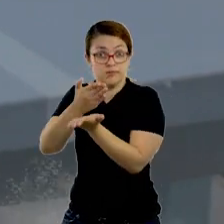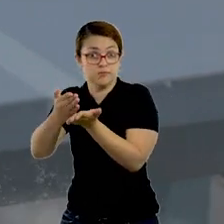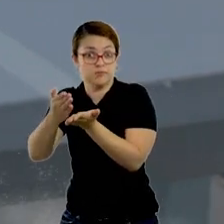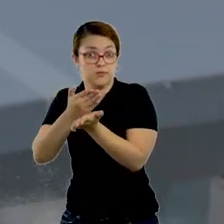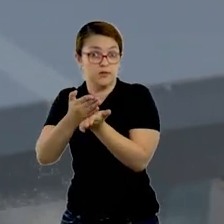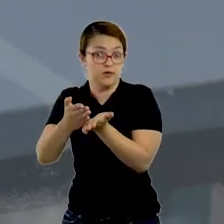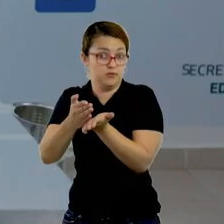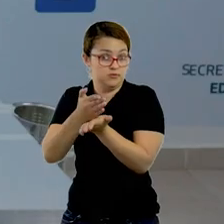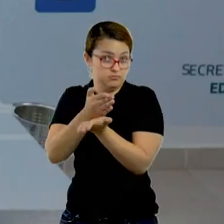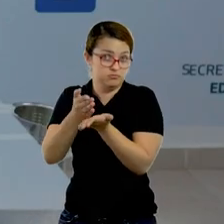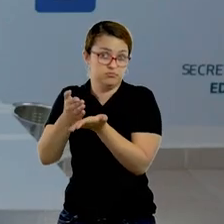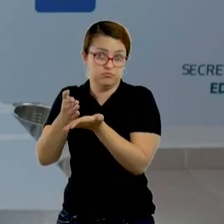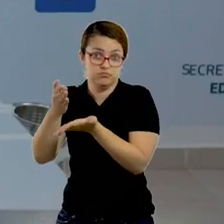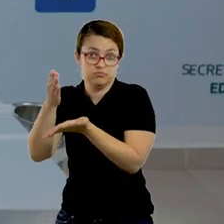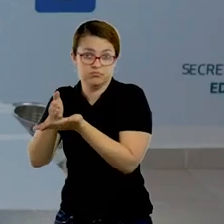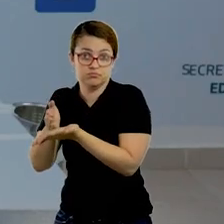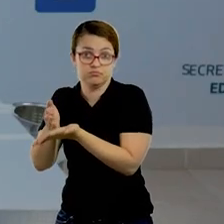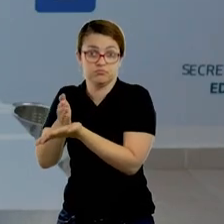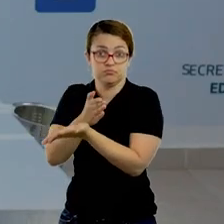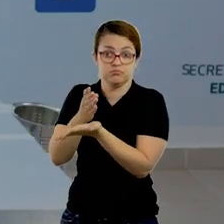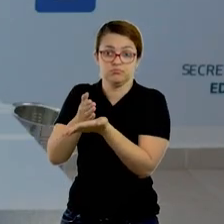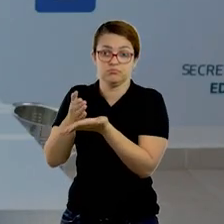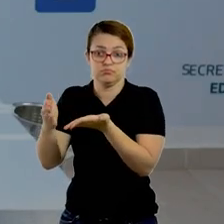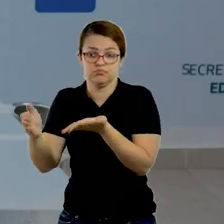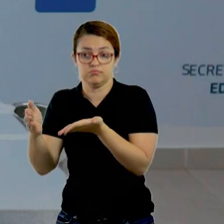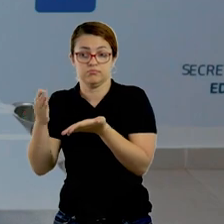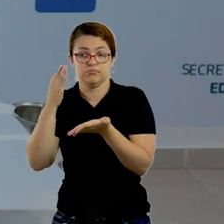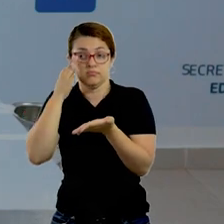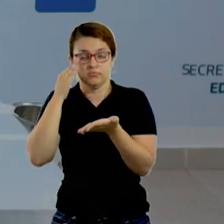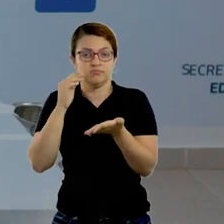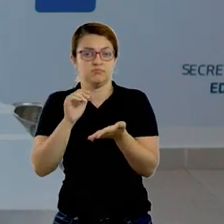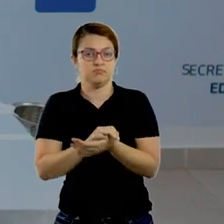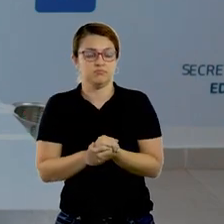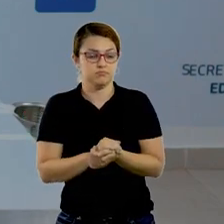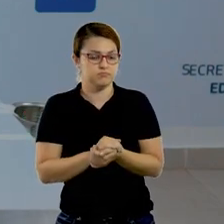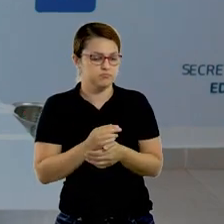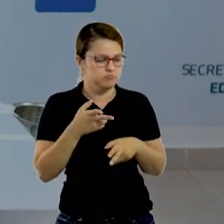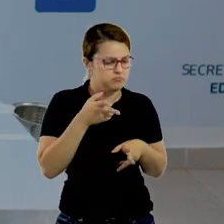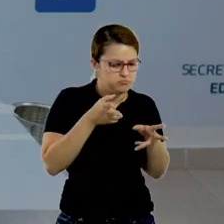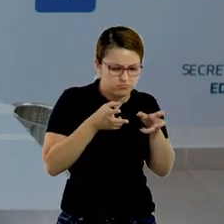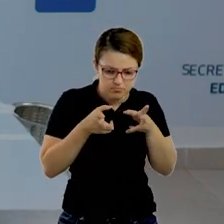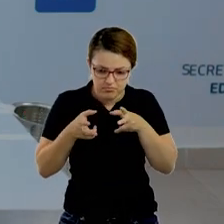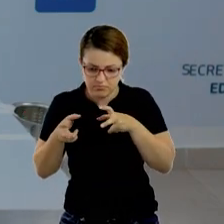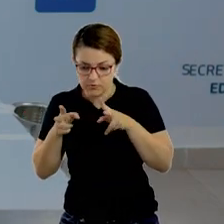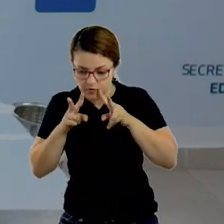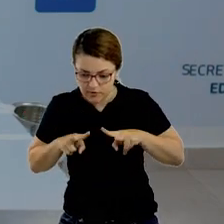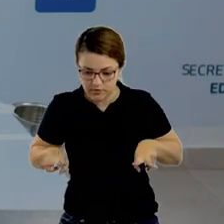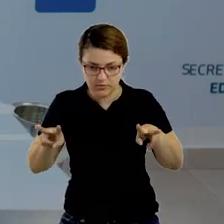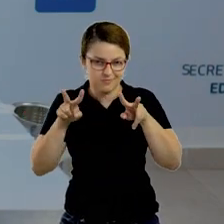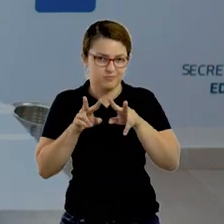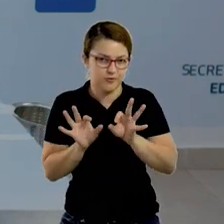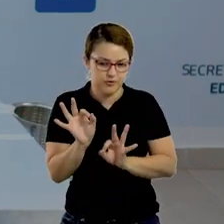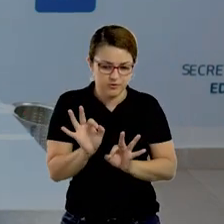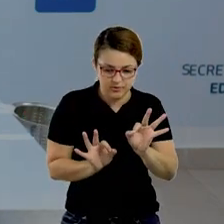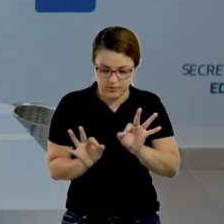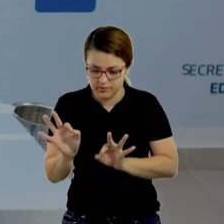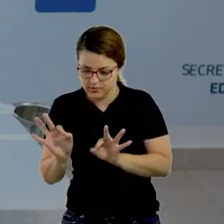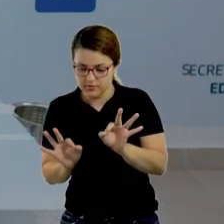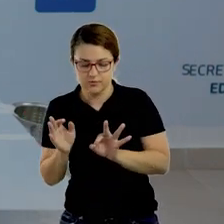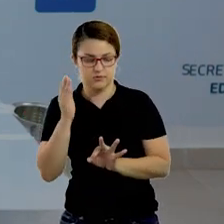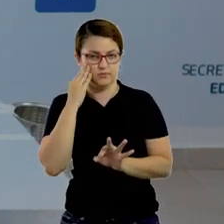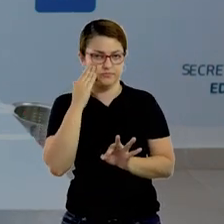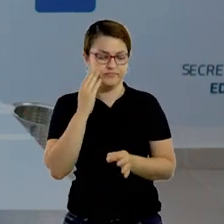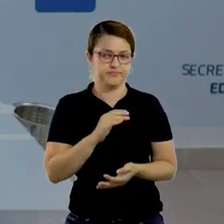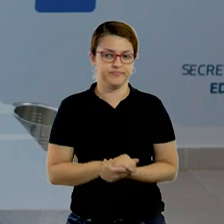lados do campo e determinar a área do gol, para a criança poder visualizar melhor e ter essa noção de organização espacial.